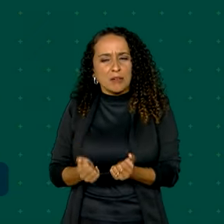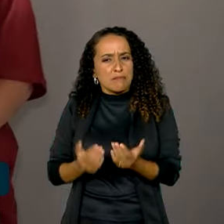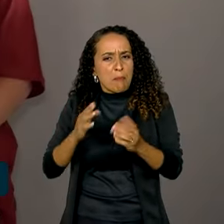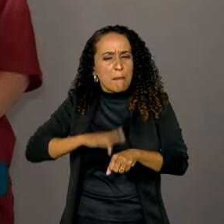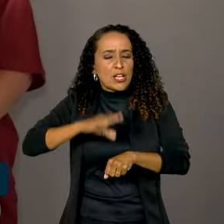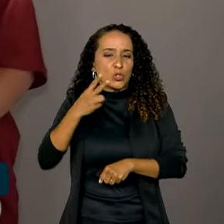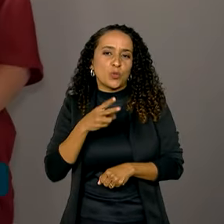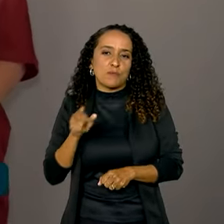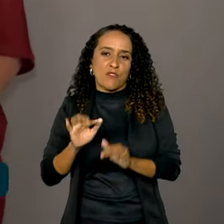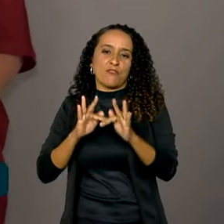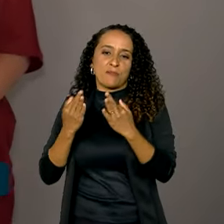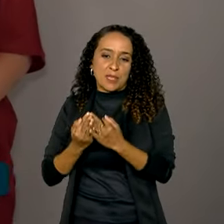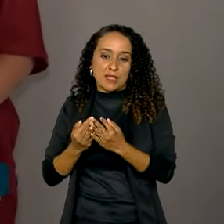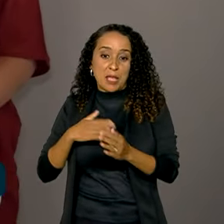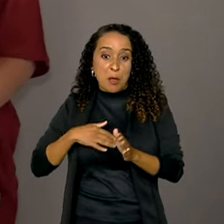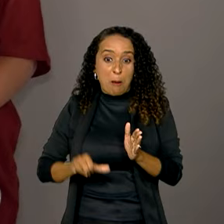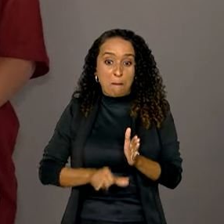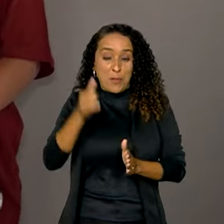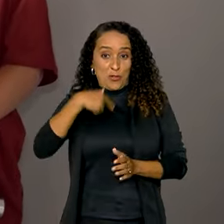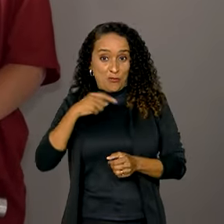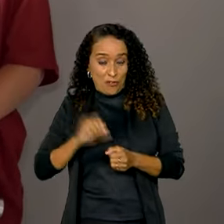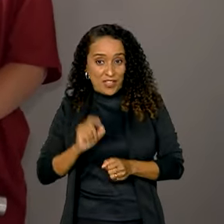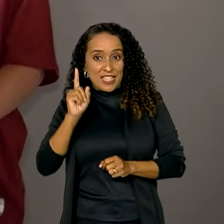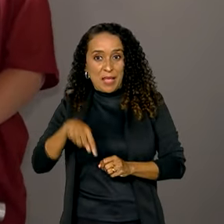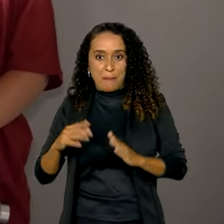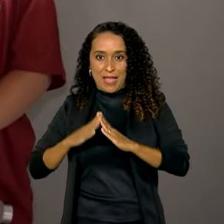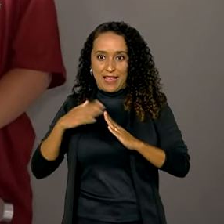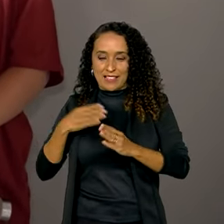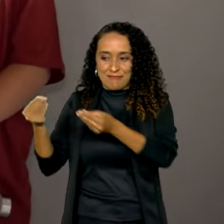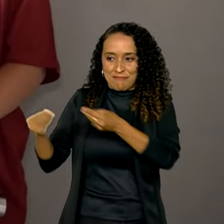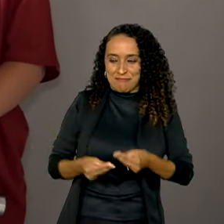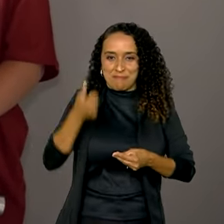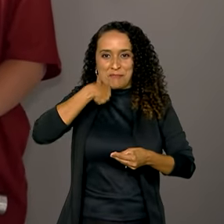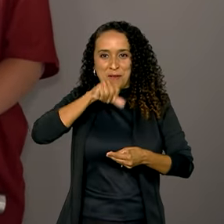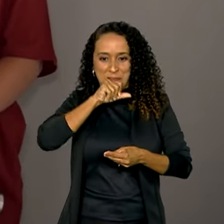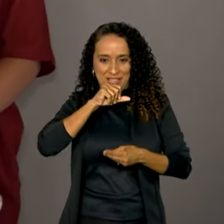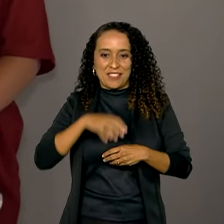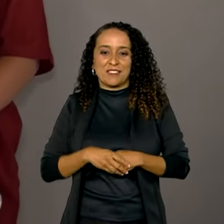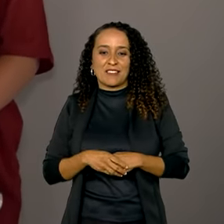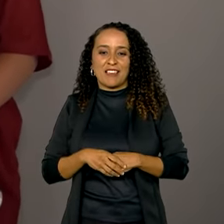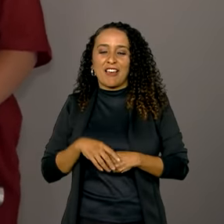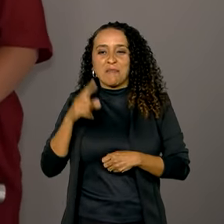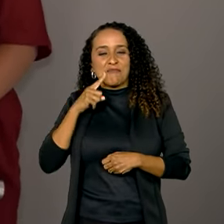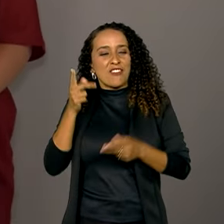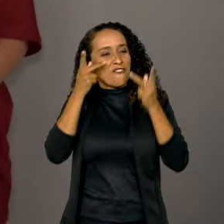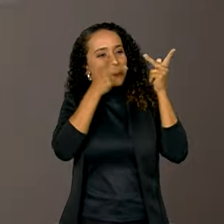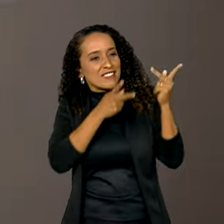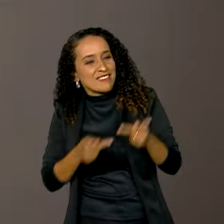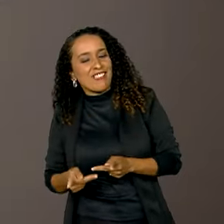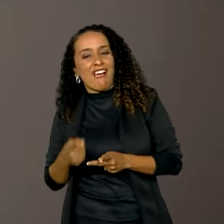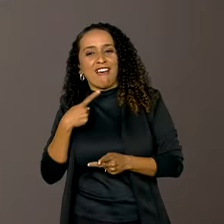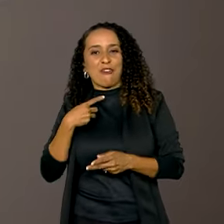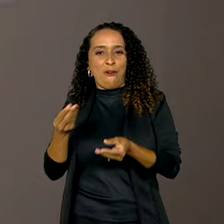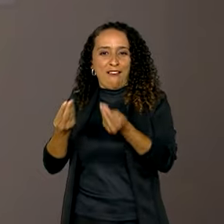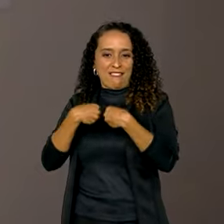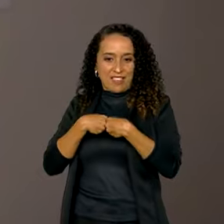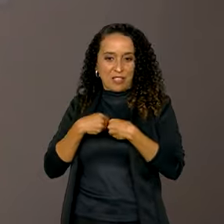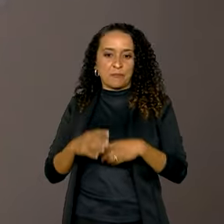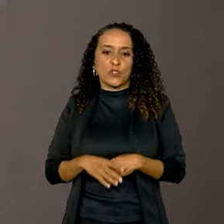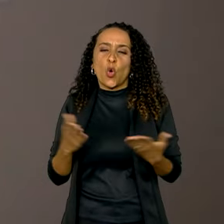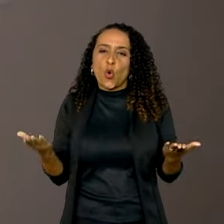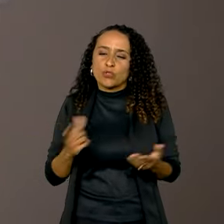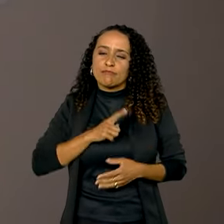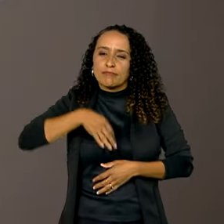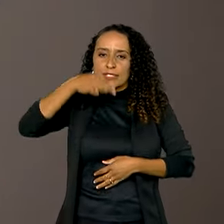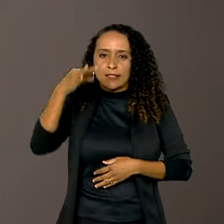famílias. A primeira coisa que eu vou fazer com minha casa é trazer a minha mãe, para ela vir a olhar e vir a conquista. Hoje você tem a certeza